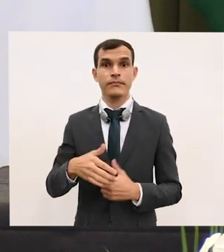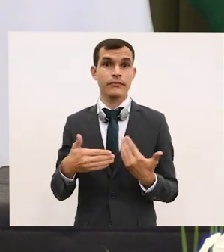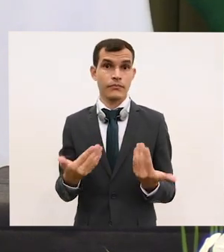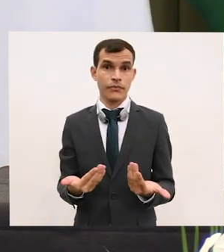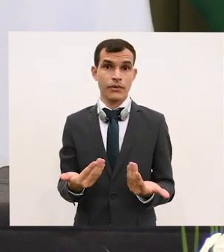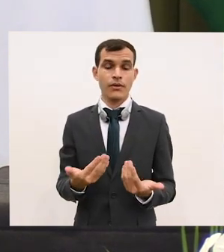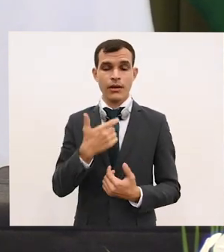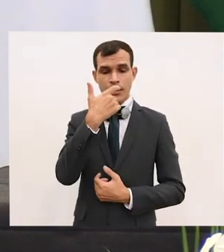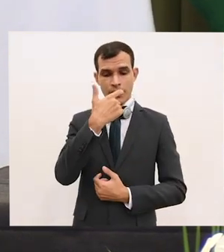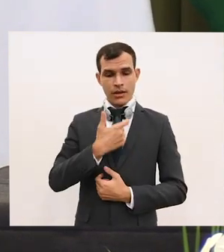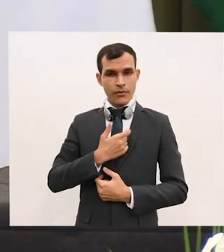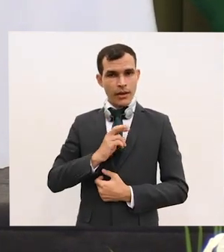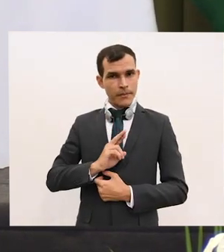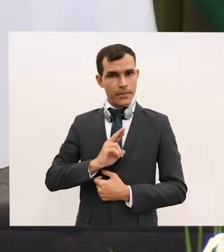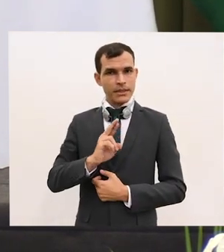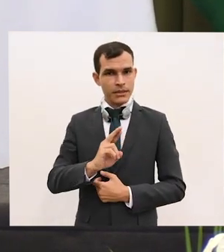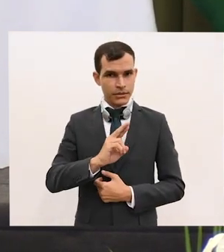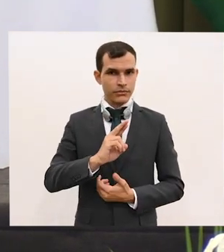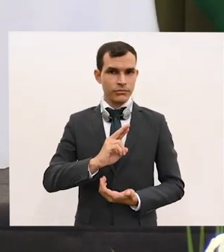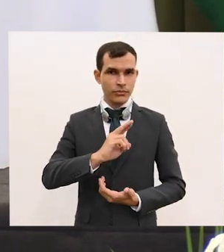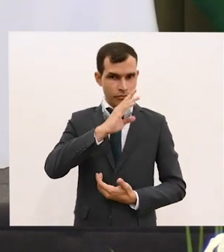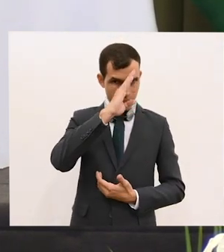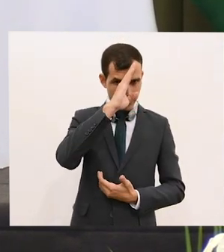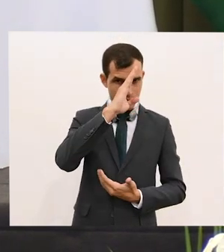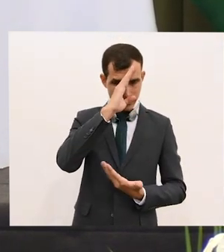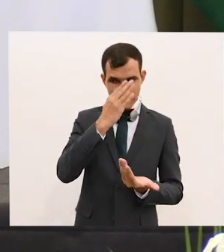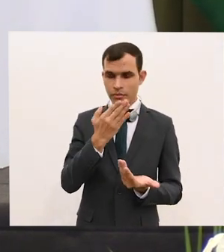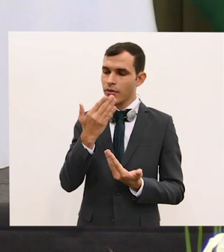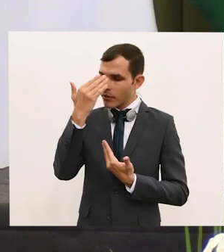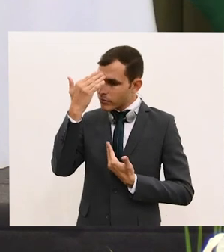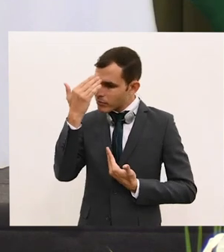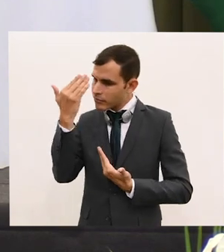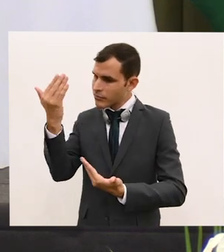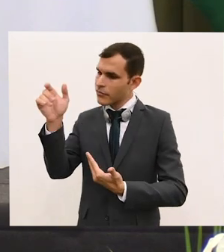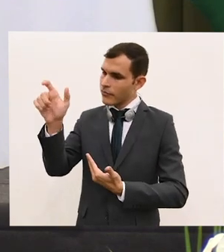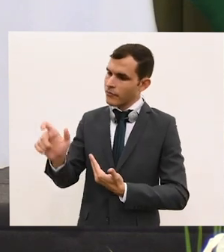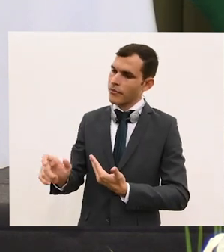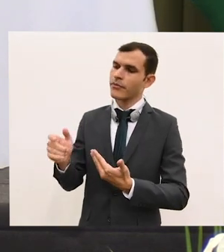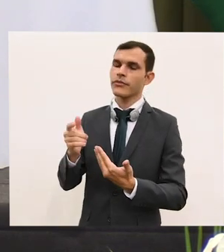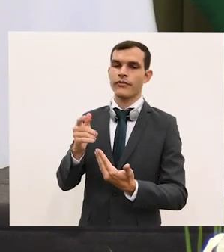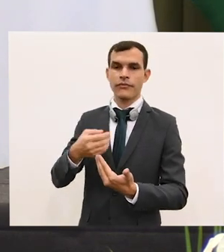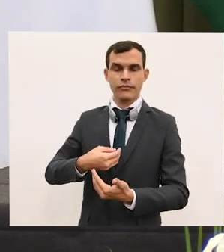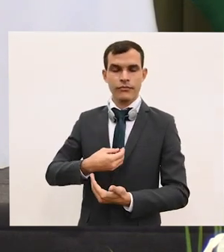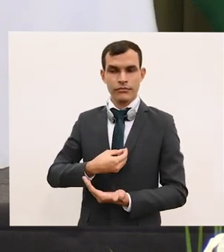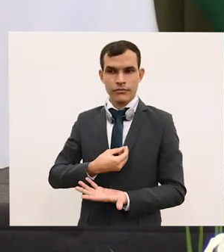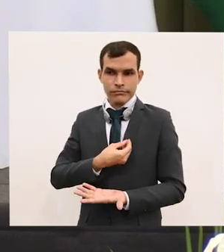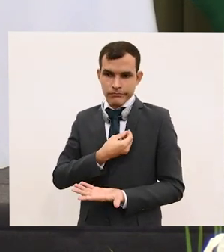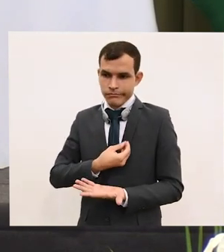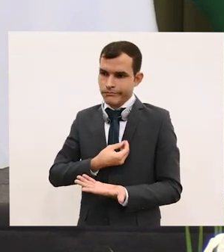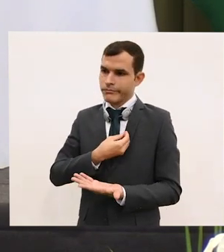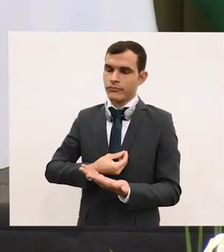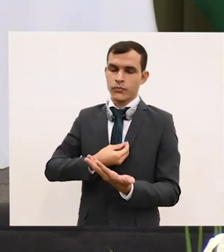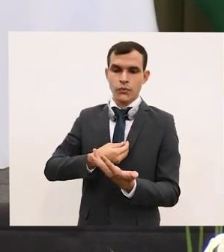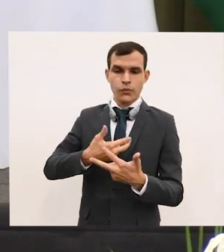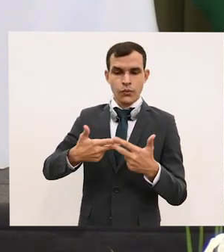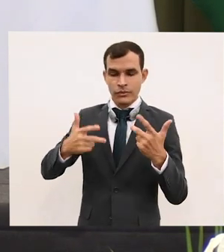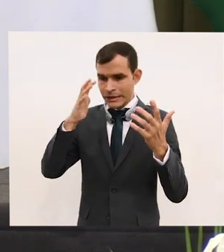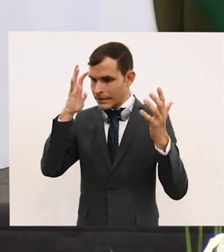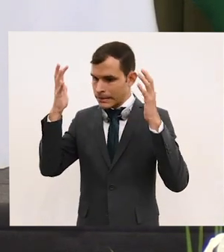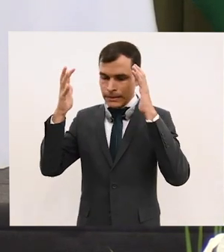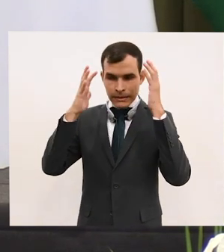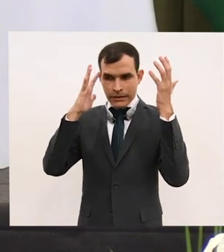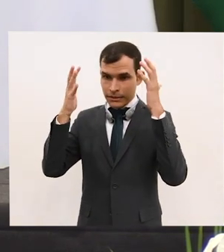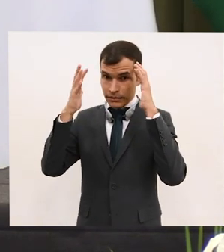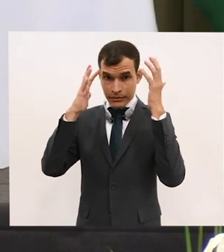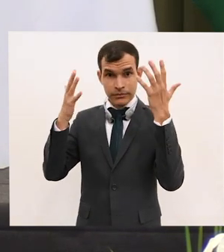Jair Bolsonaro, doutora Nigozi, eu quero agradecê-la por ter separado três dias em sua atribulada agenda de trabalho para visitar o Brasil, aliás, o único